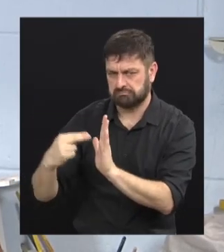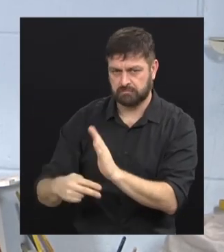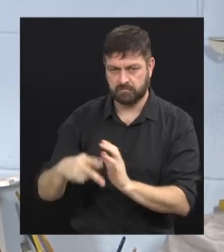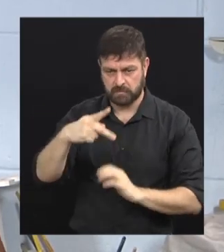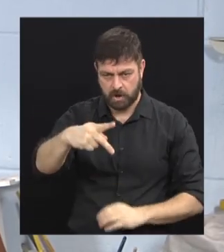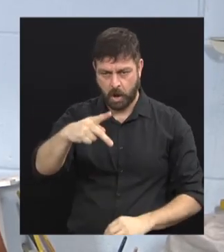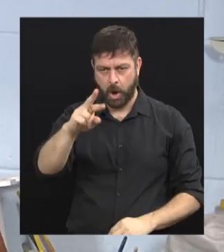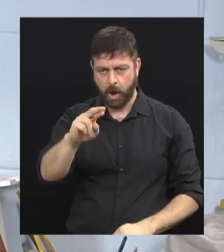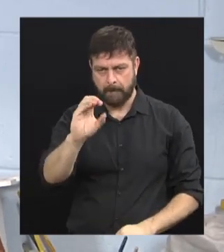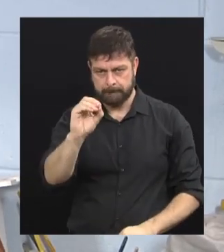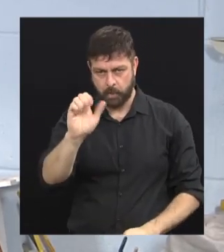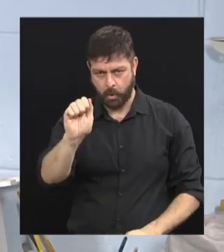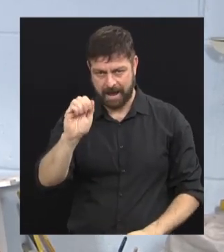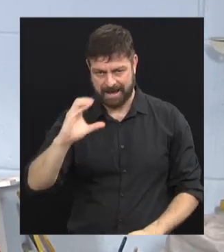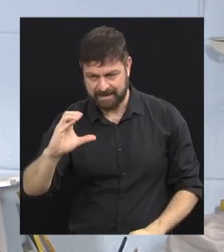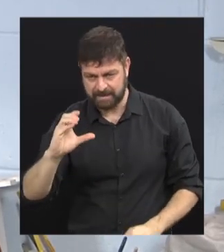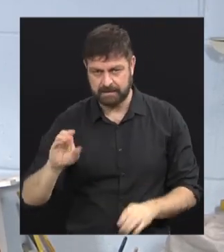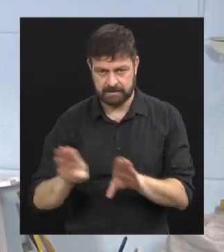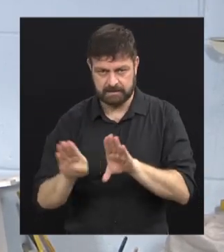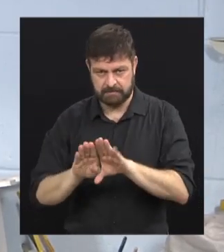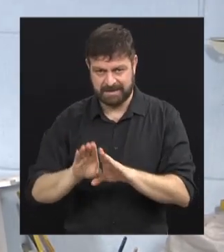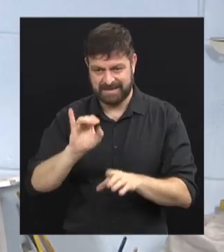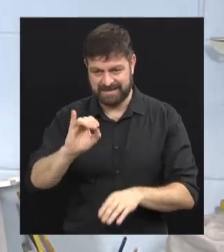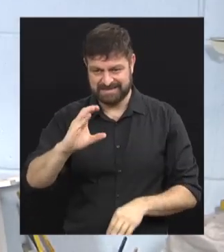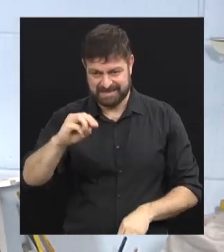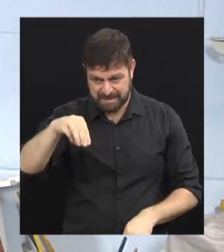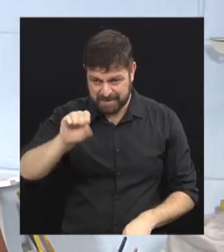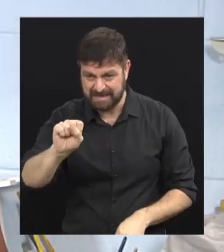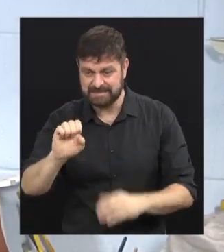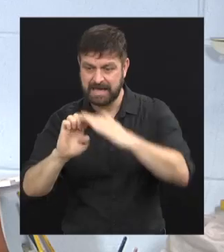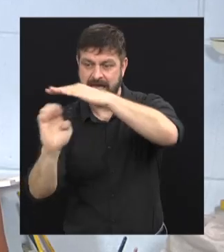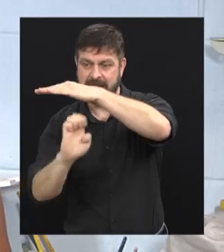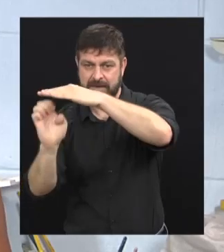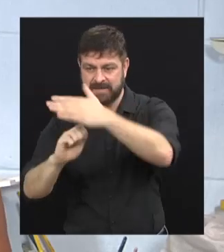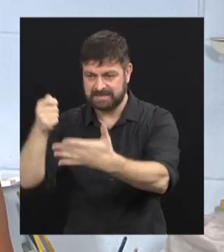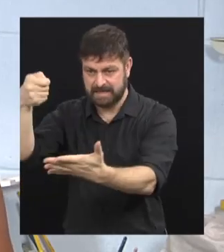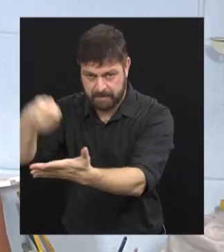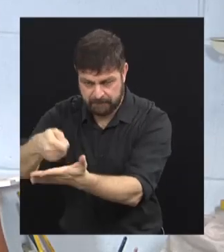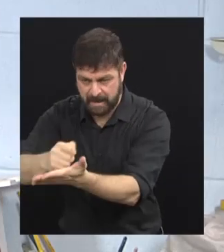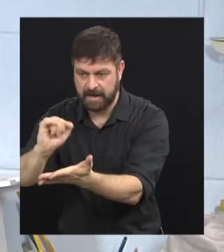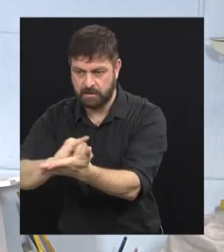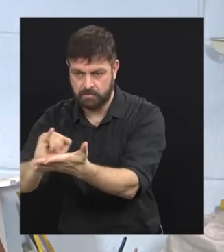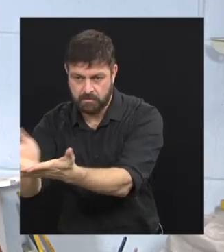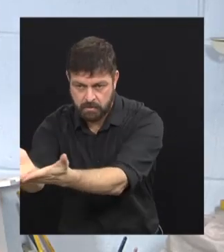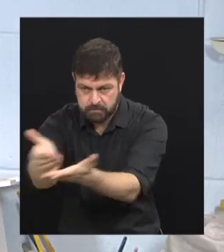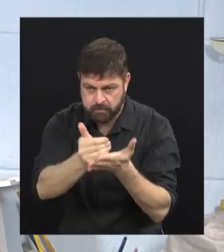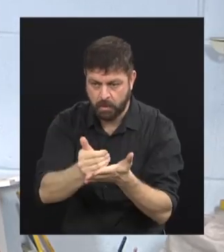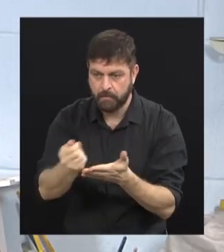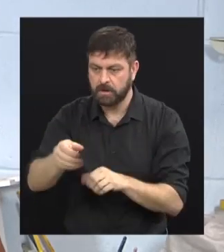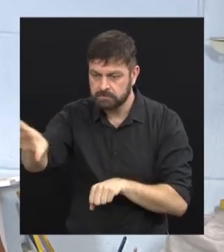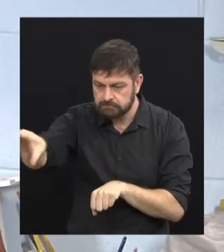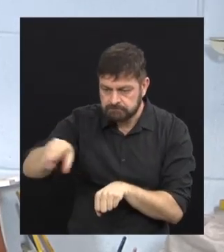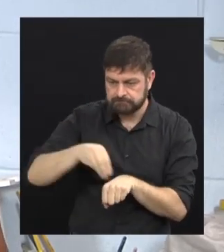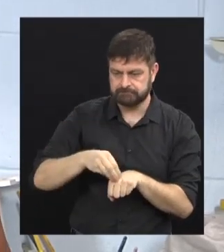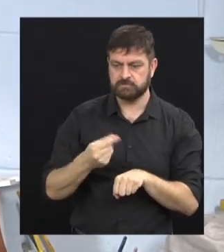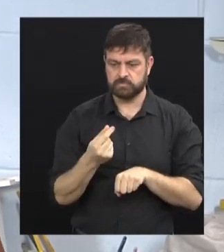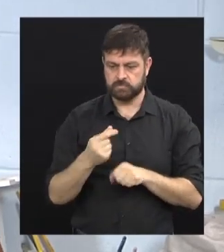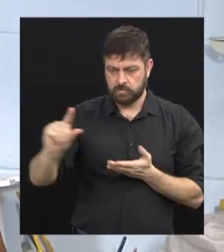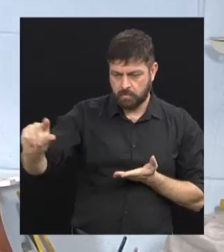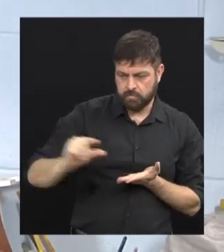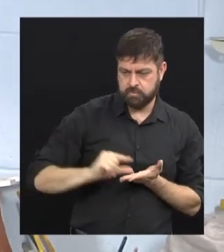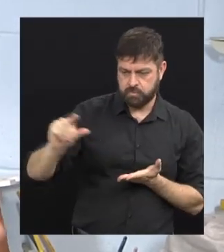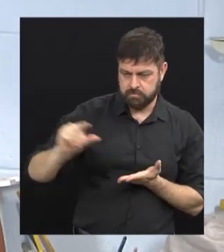PROAC é do ICMS, então empresas que pagam ICMS, elas podem destinar, escolher algum